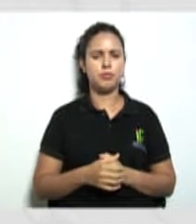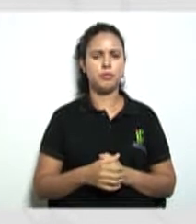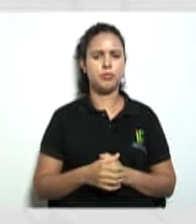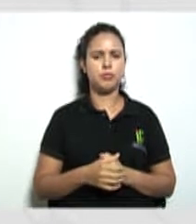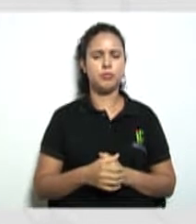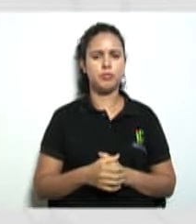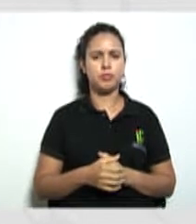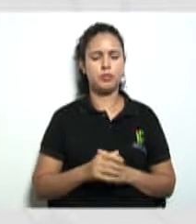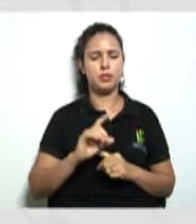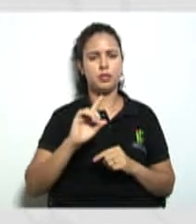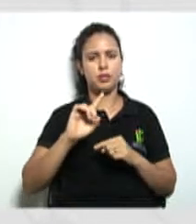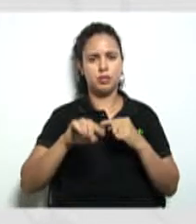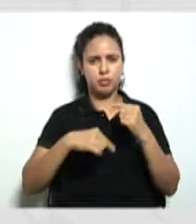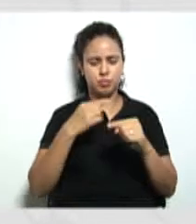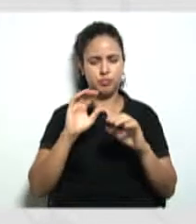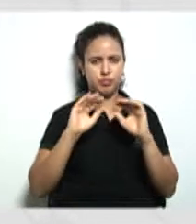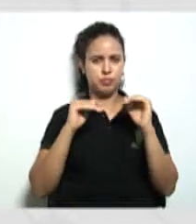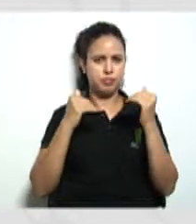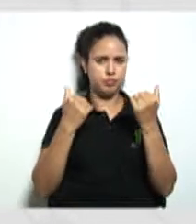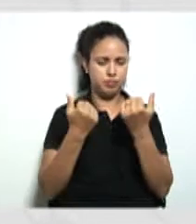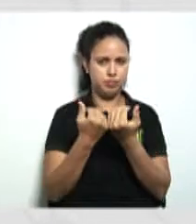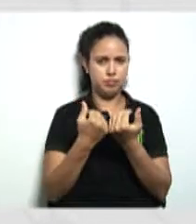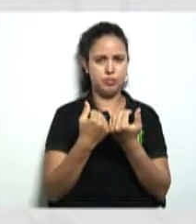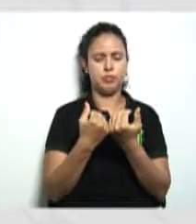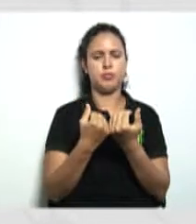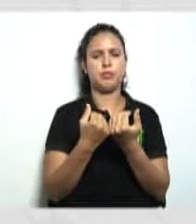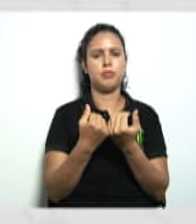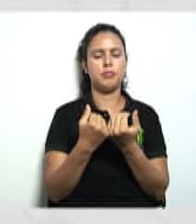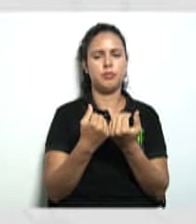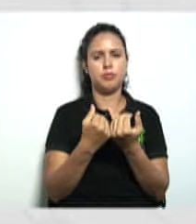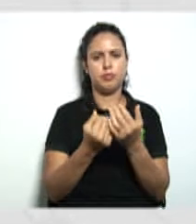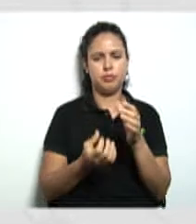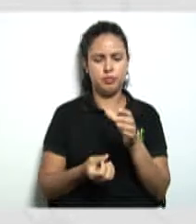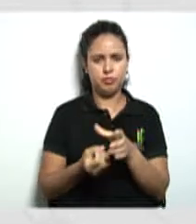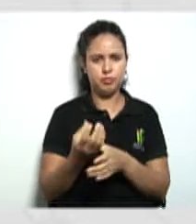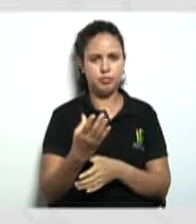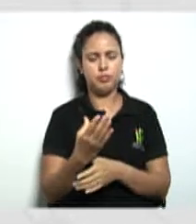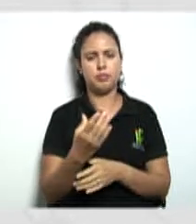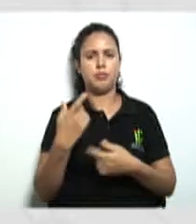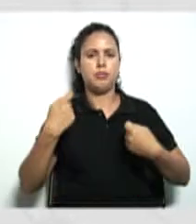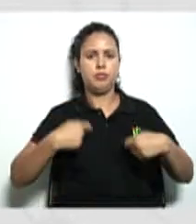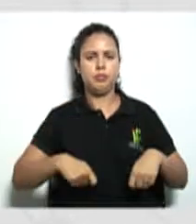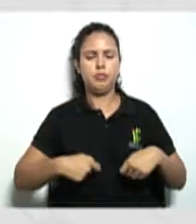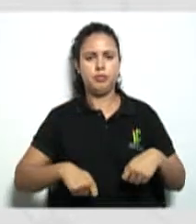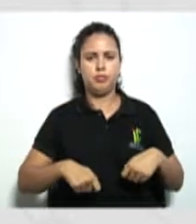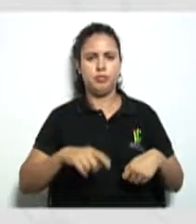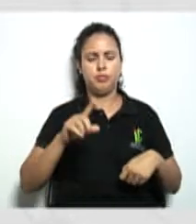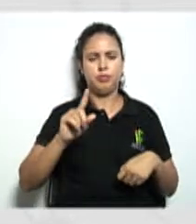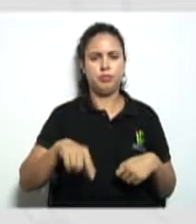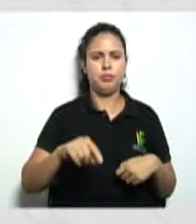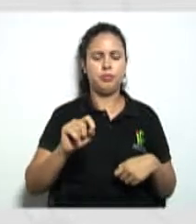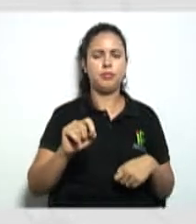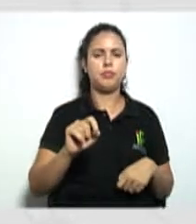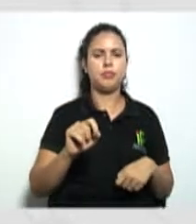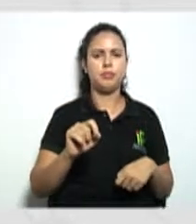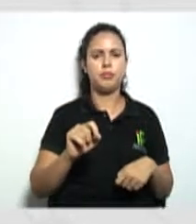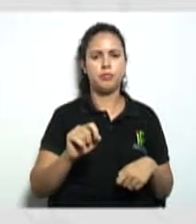após a assembleia de constituição torna-se necessário fazer o que o chamado